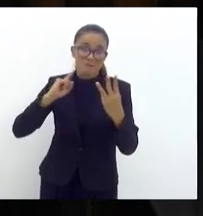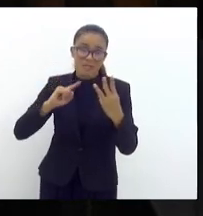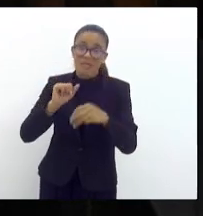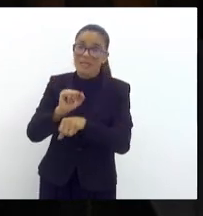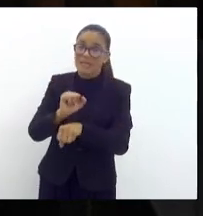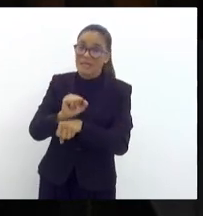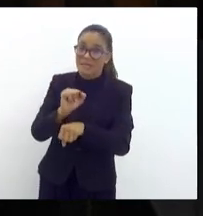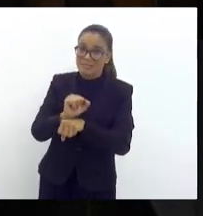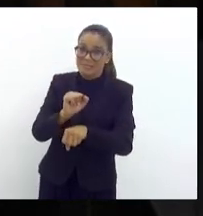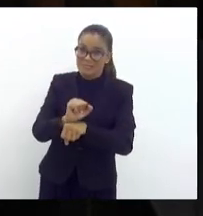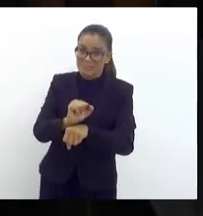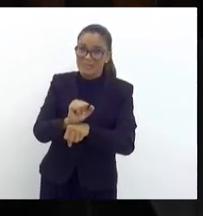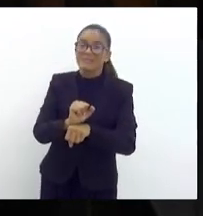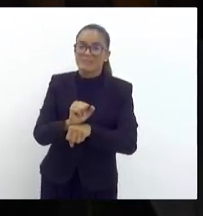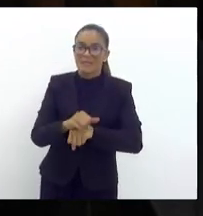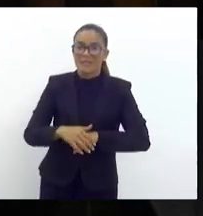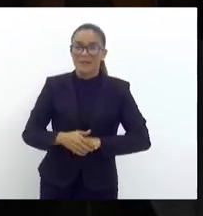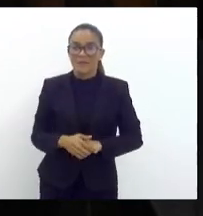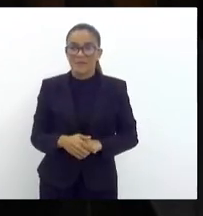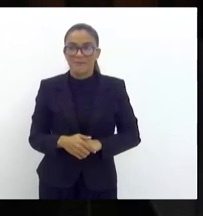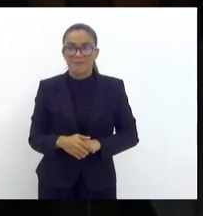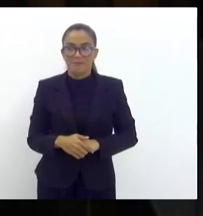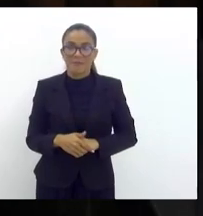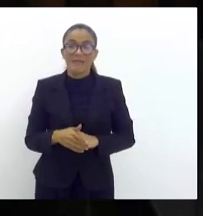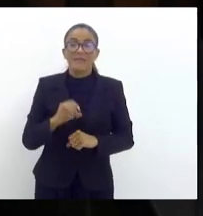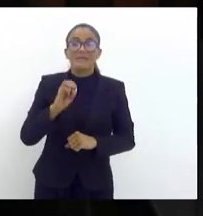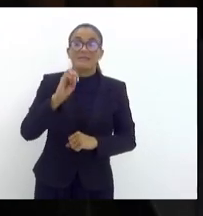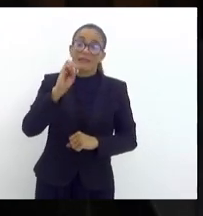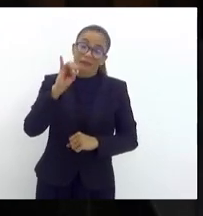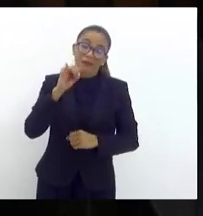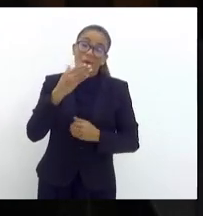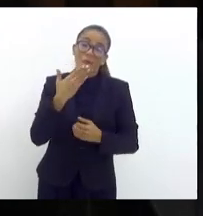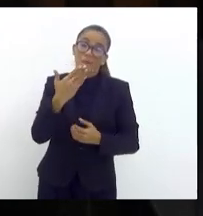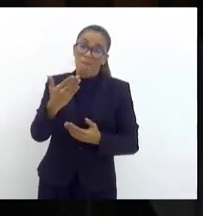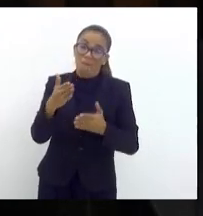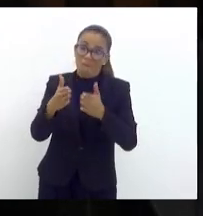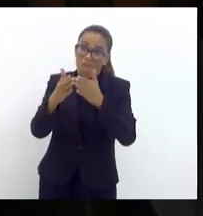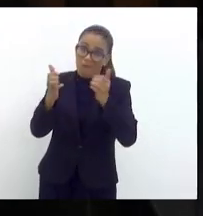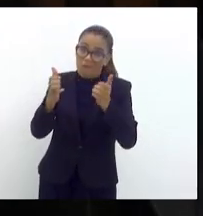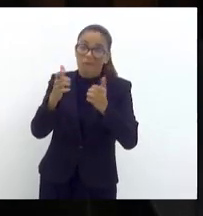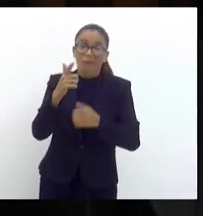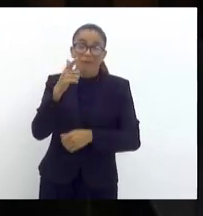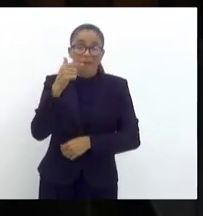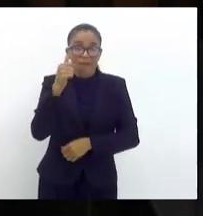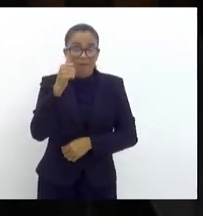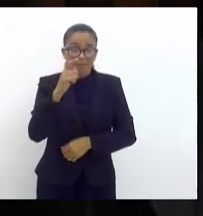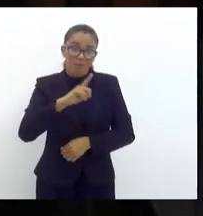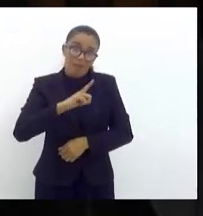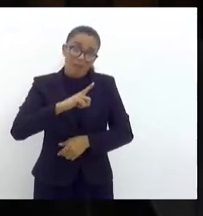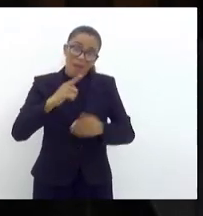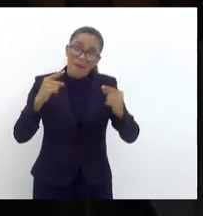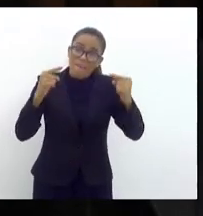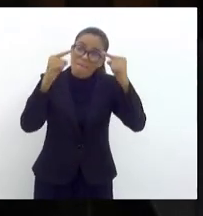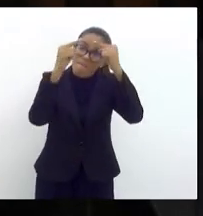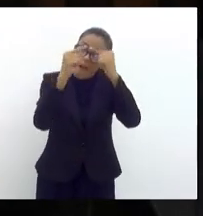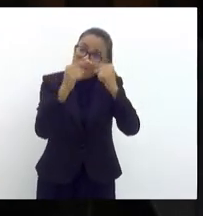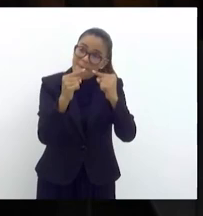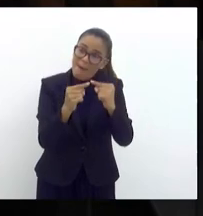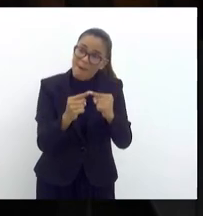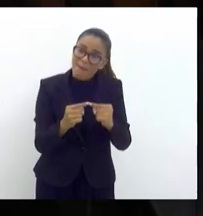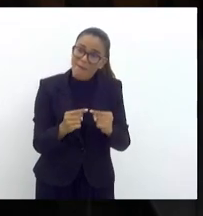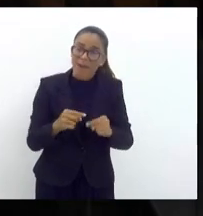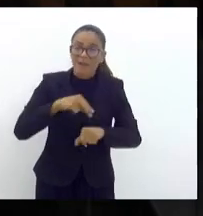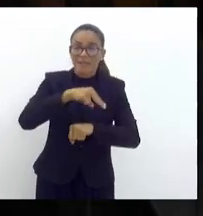aguardando que seu pedido tenha conformidade e a